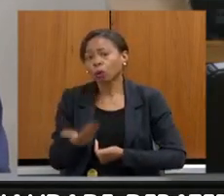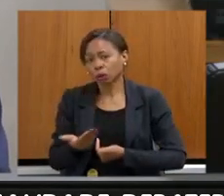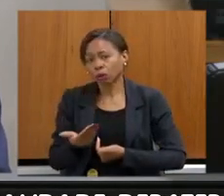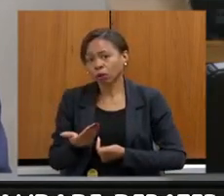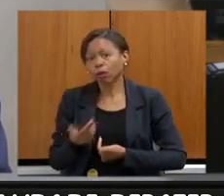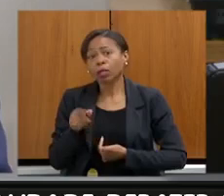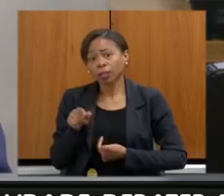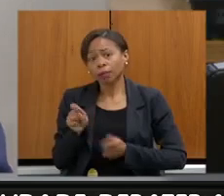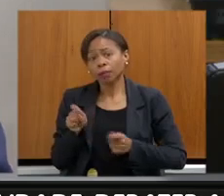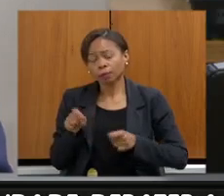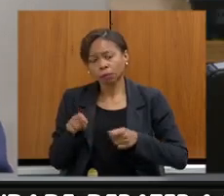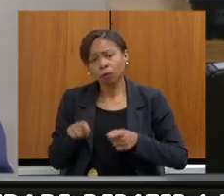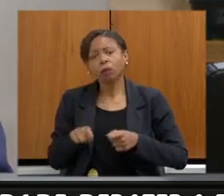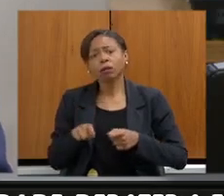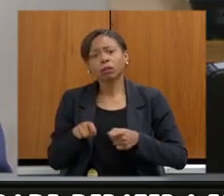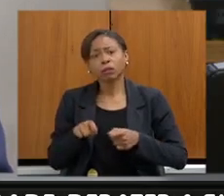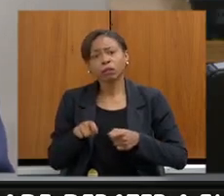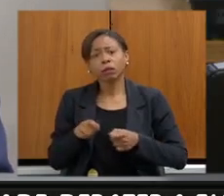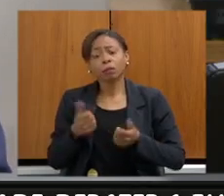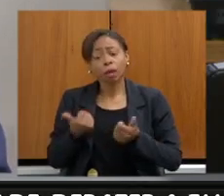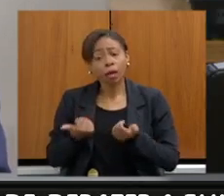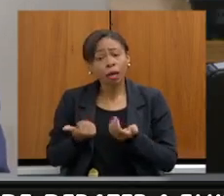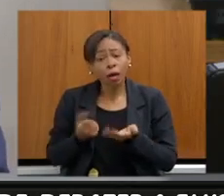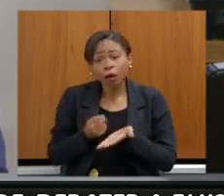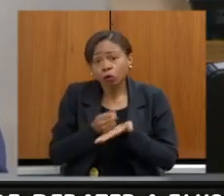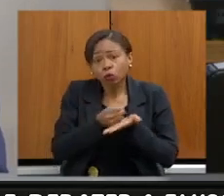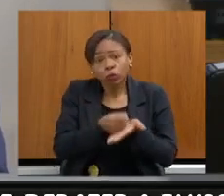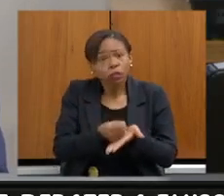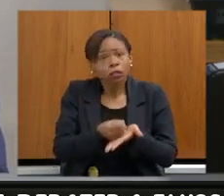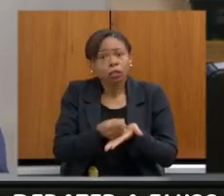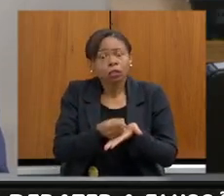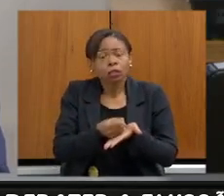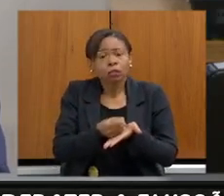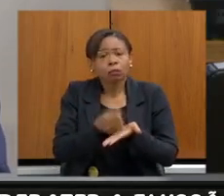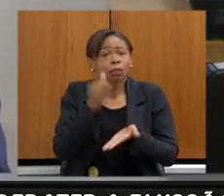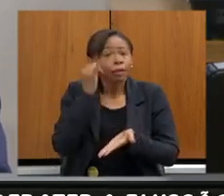também iniciar para contribuir nesse grande desafio.